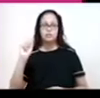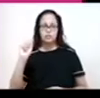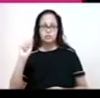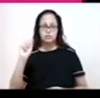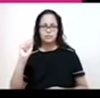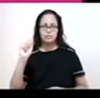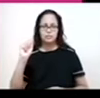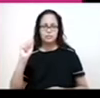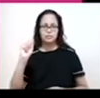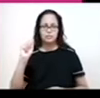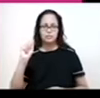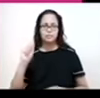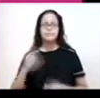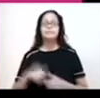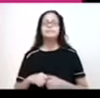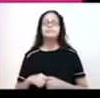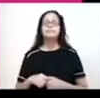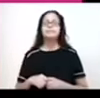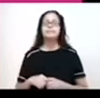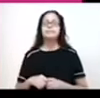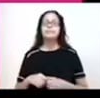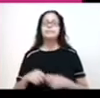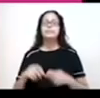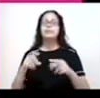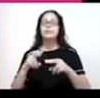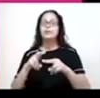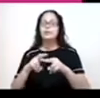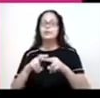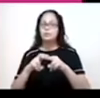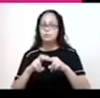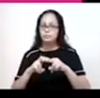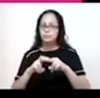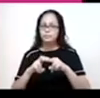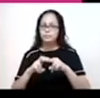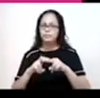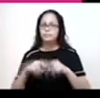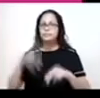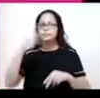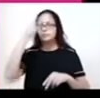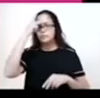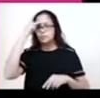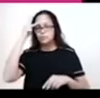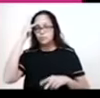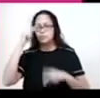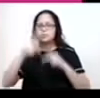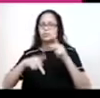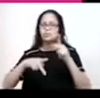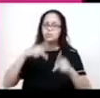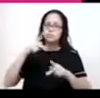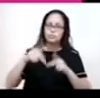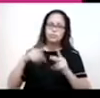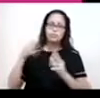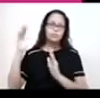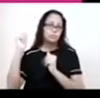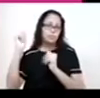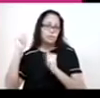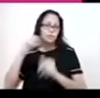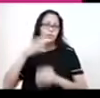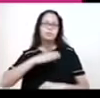sido colonizada predominantemente por descendentes dos povos latinos, como espanhóis,